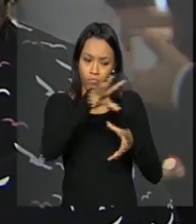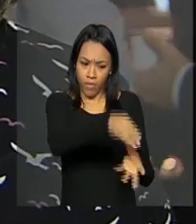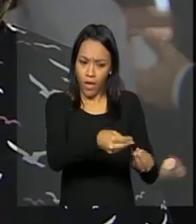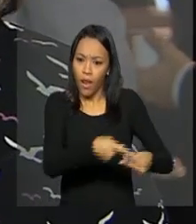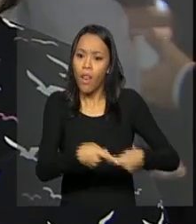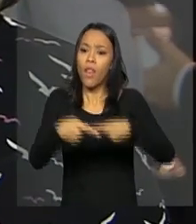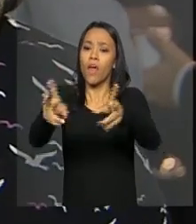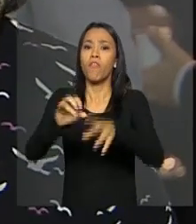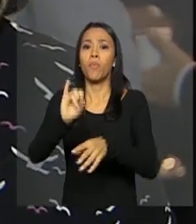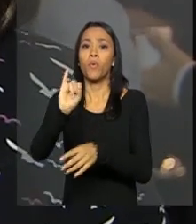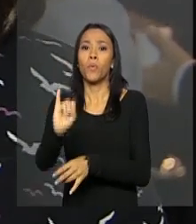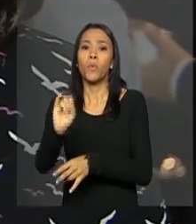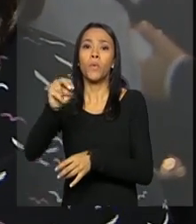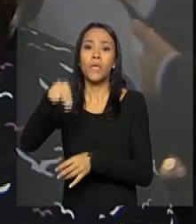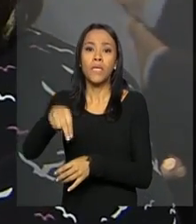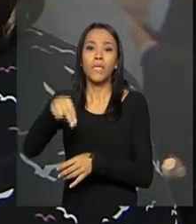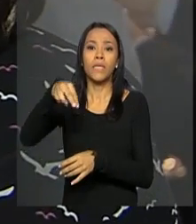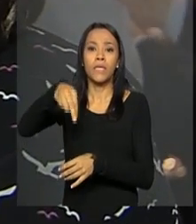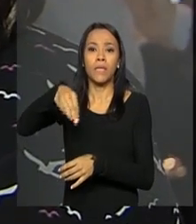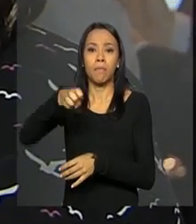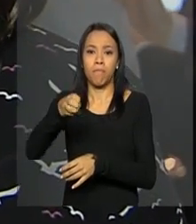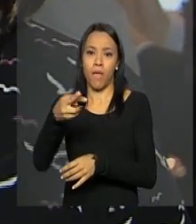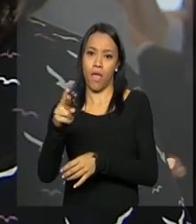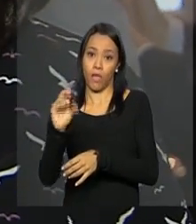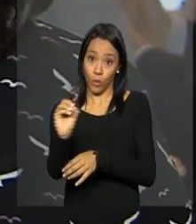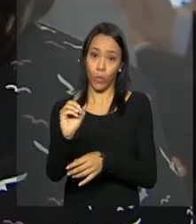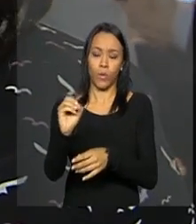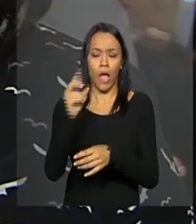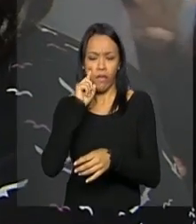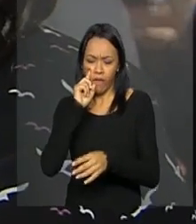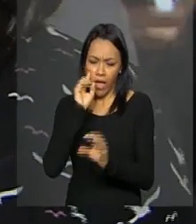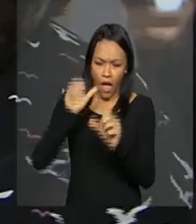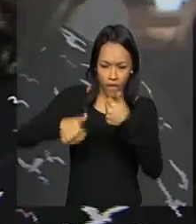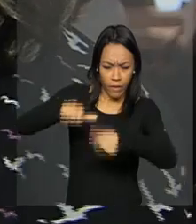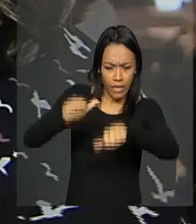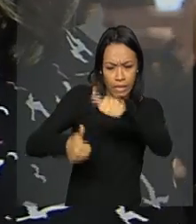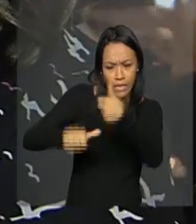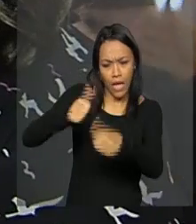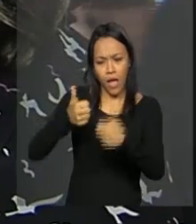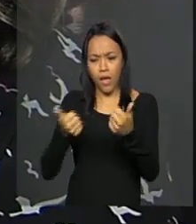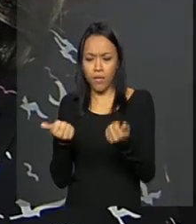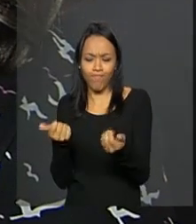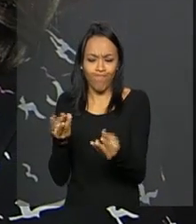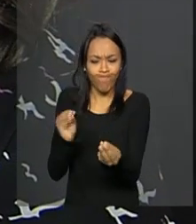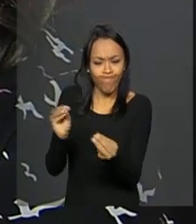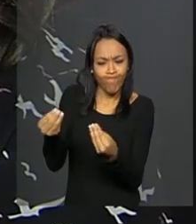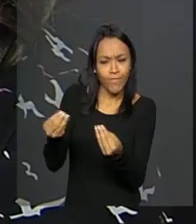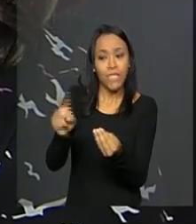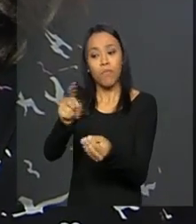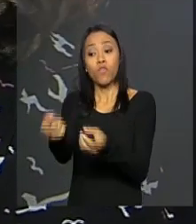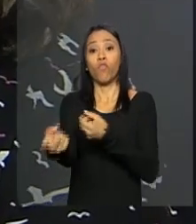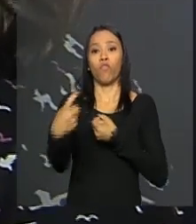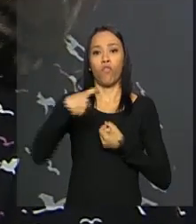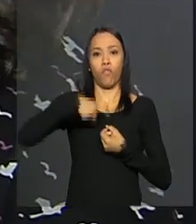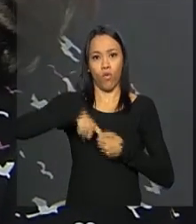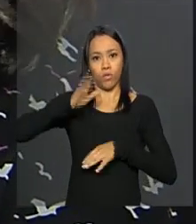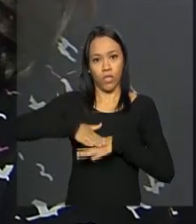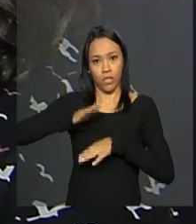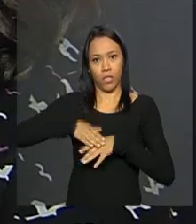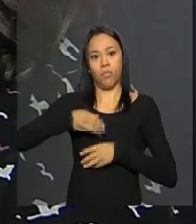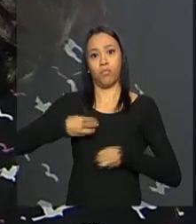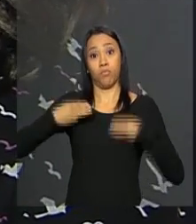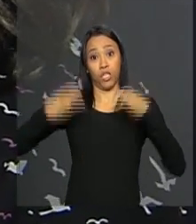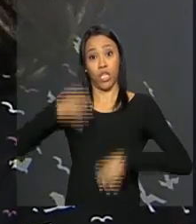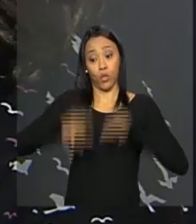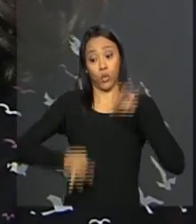engenheiros e cientistas da área de produtos, que vai fazer uma análise, voltar para o Ministério da Justiça e dizer sim, esse